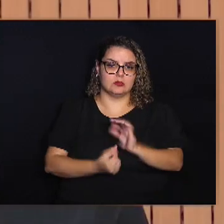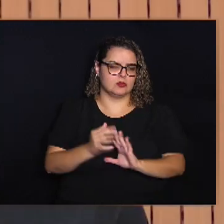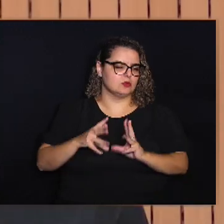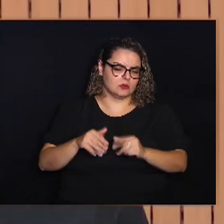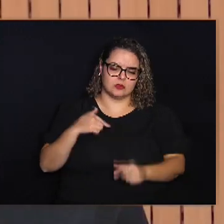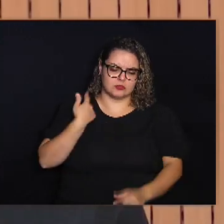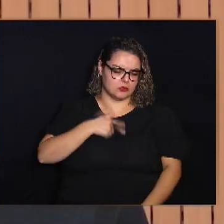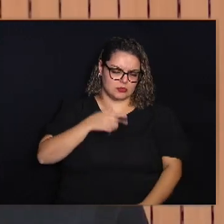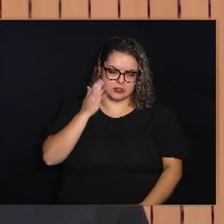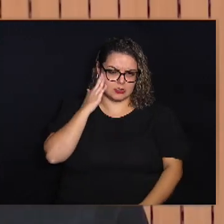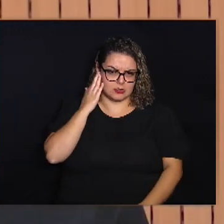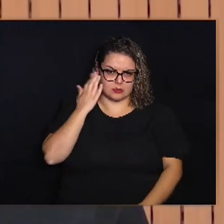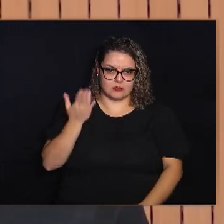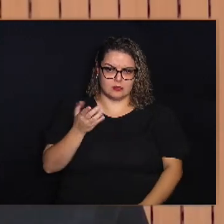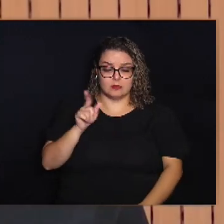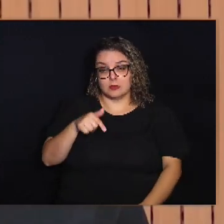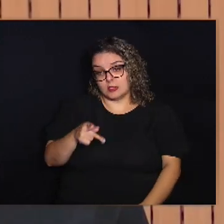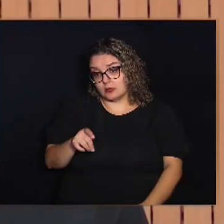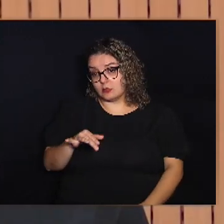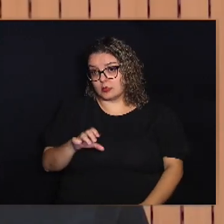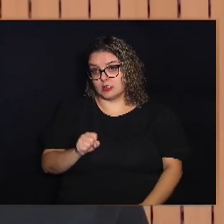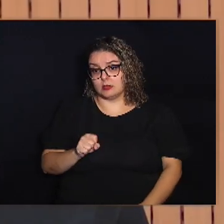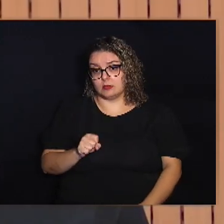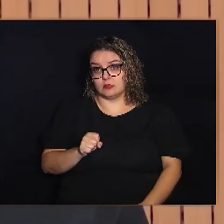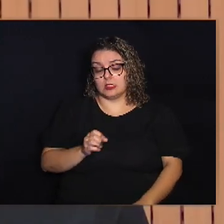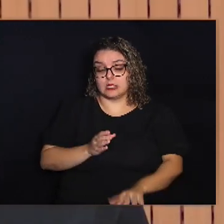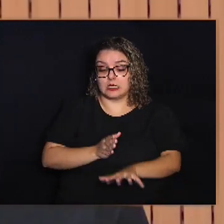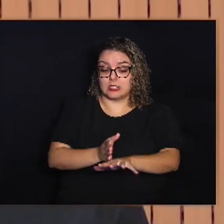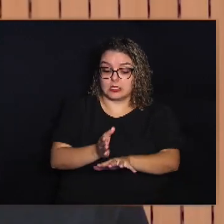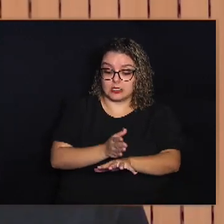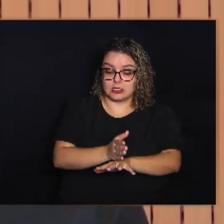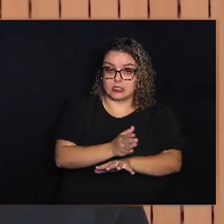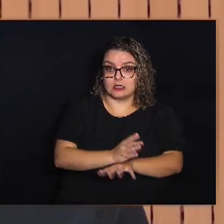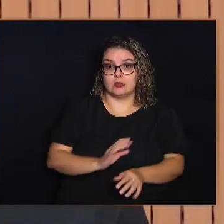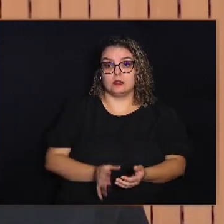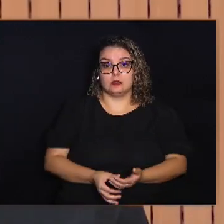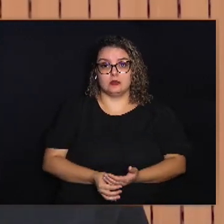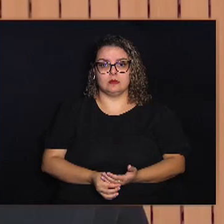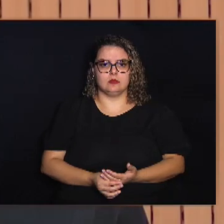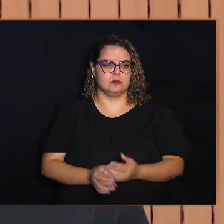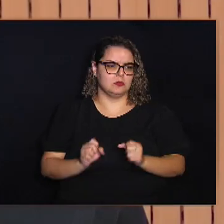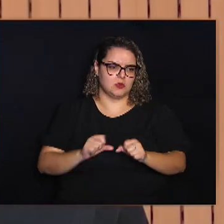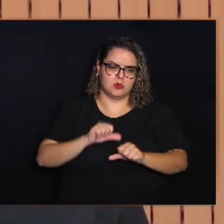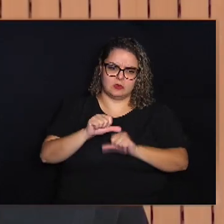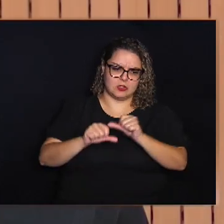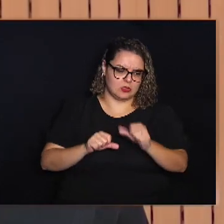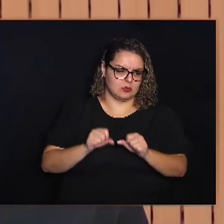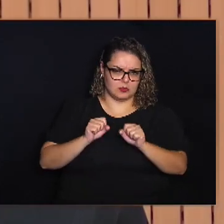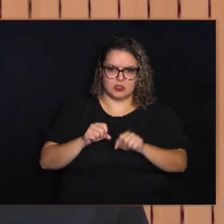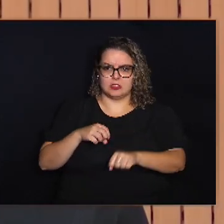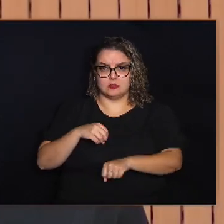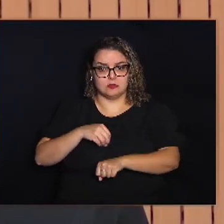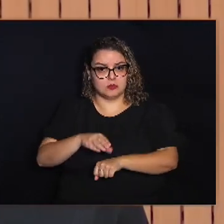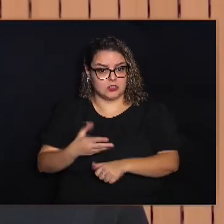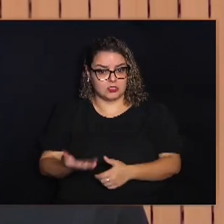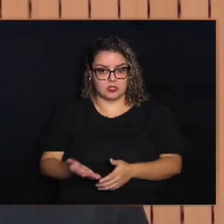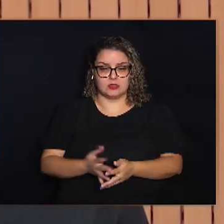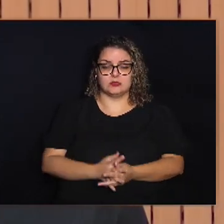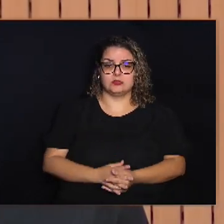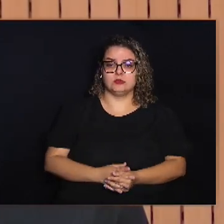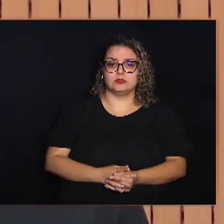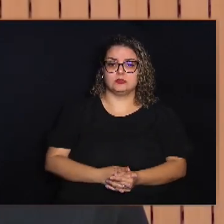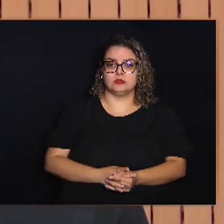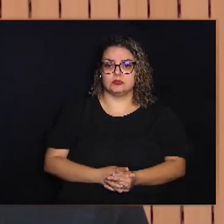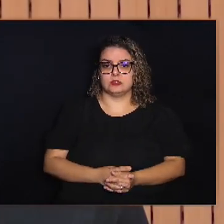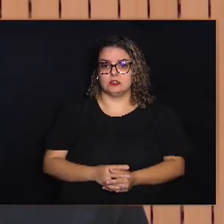uma peça que traça as diretrizes Nós podemos fazer alteração Nós podemos fazer indicação Do que é onde